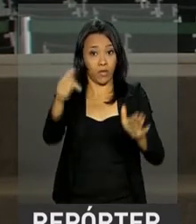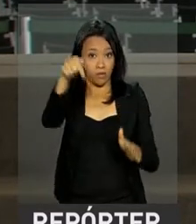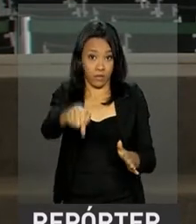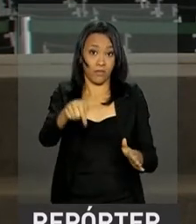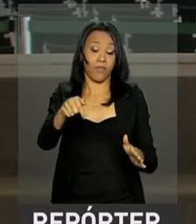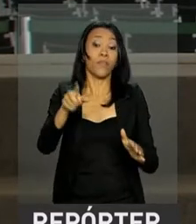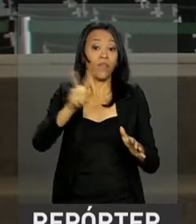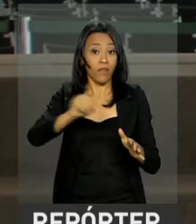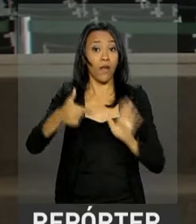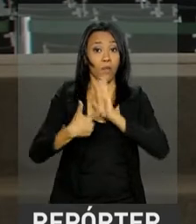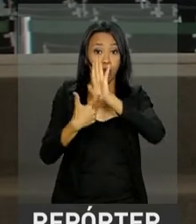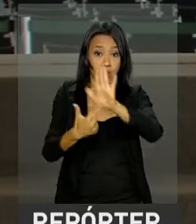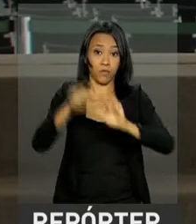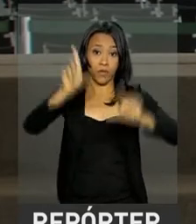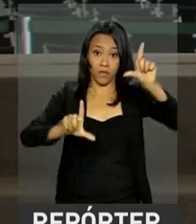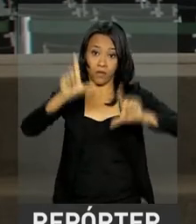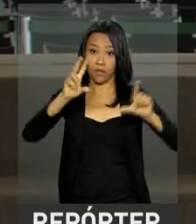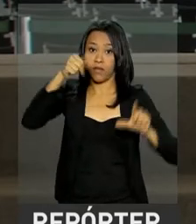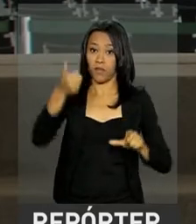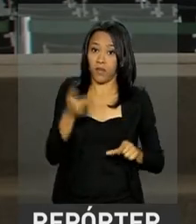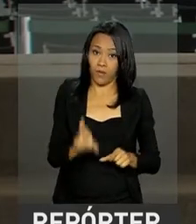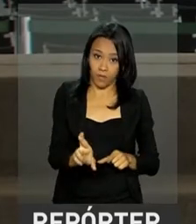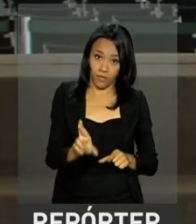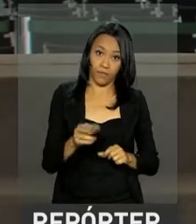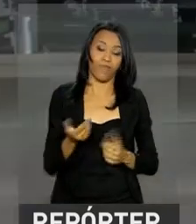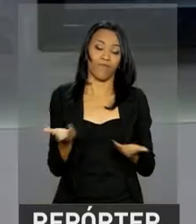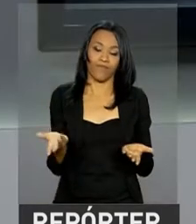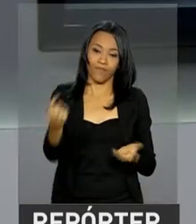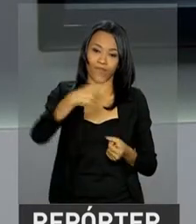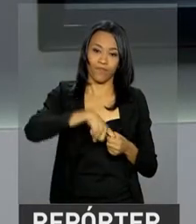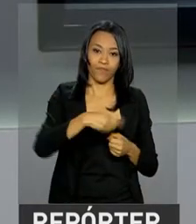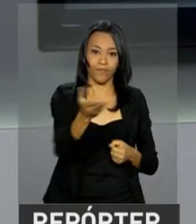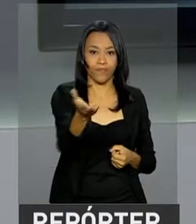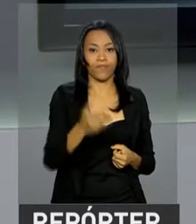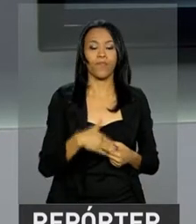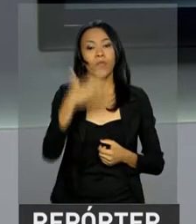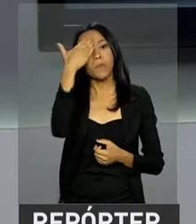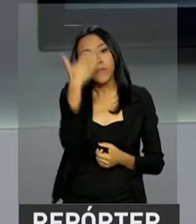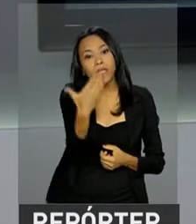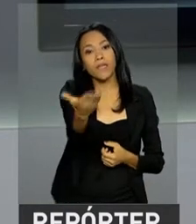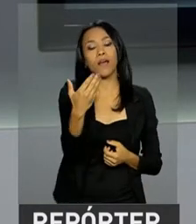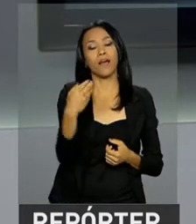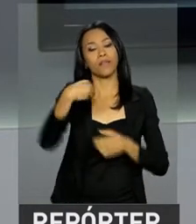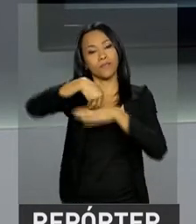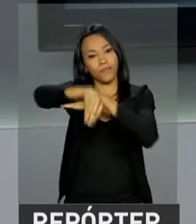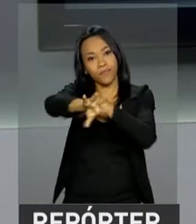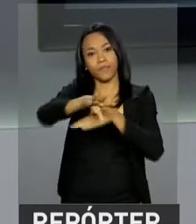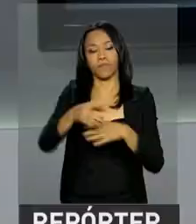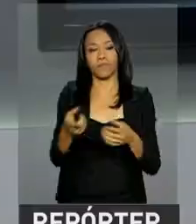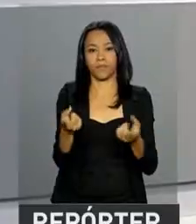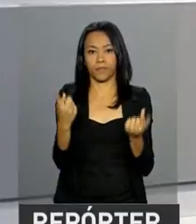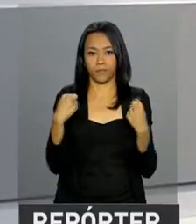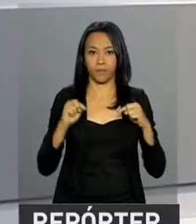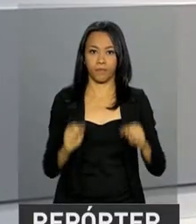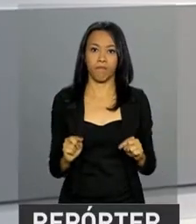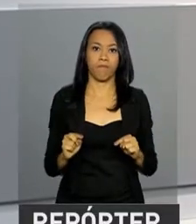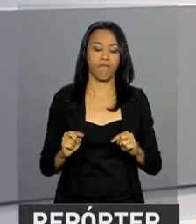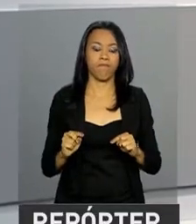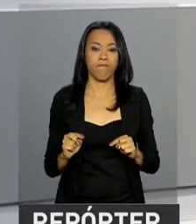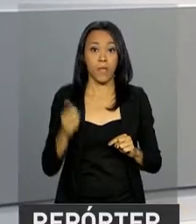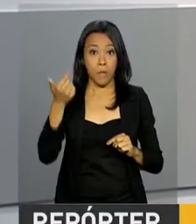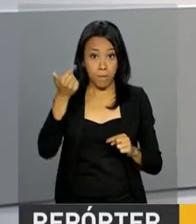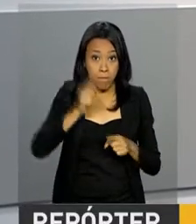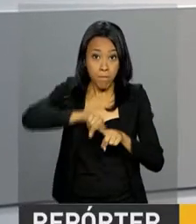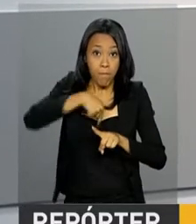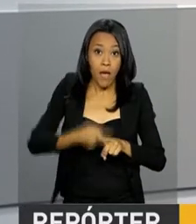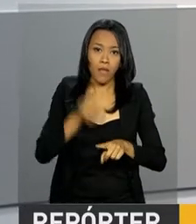e terá transmissão ao vivo da TVNBR. Volto com você, Thaisa. Muito obrigada, Ney, pelas informações. Mais